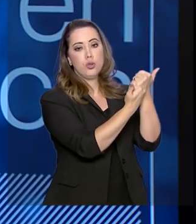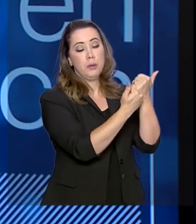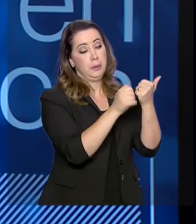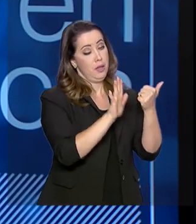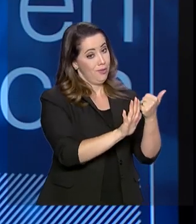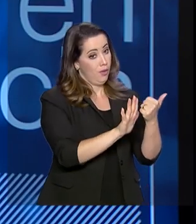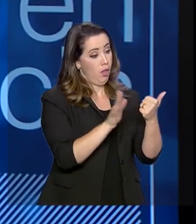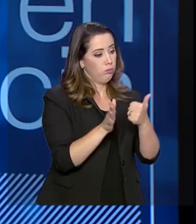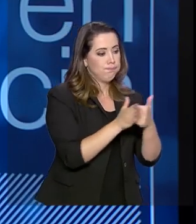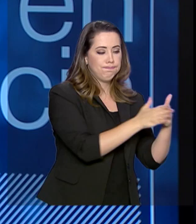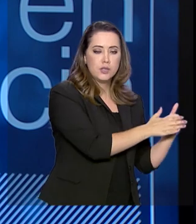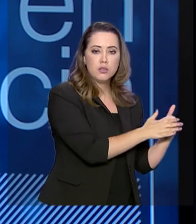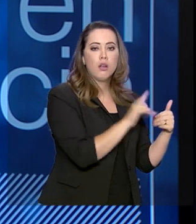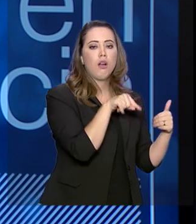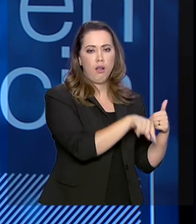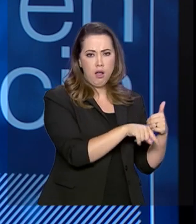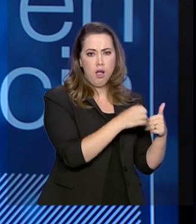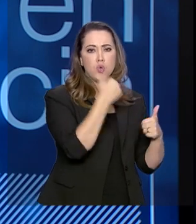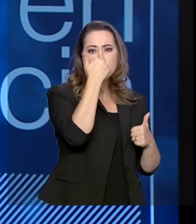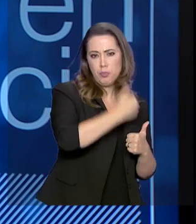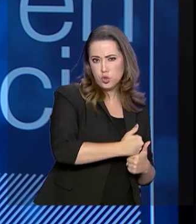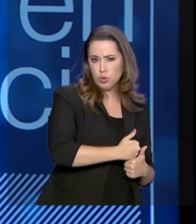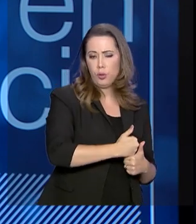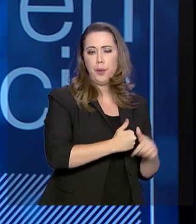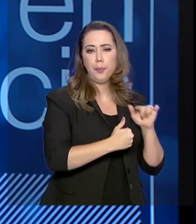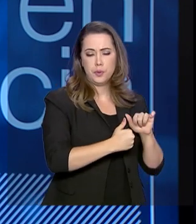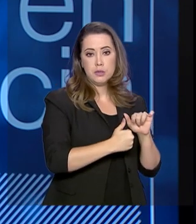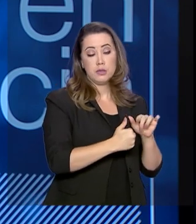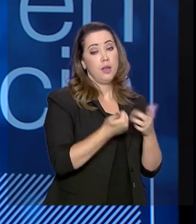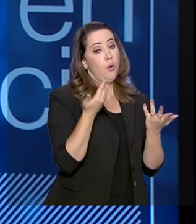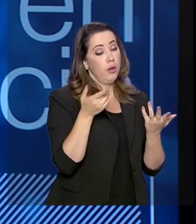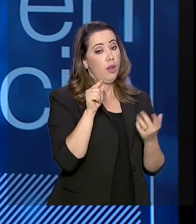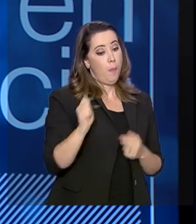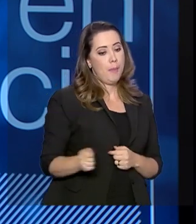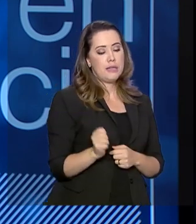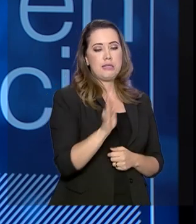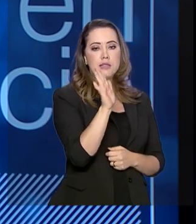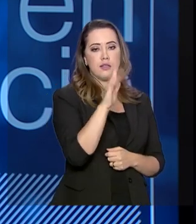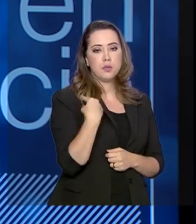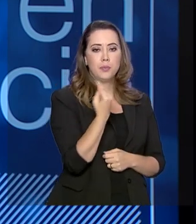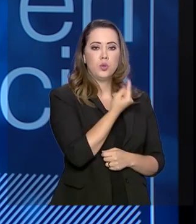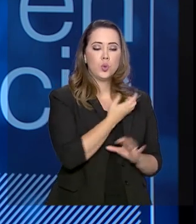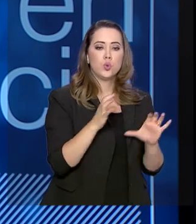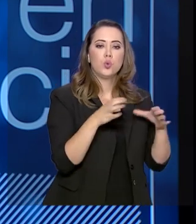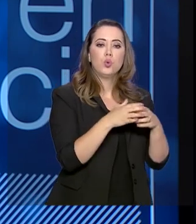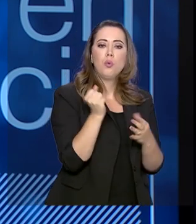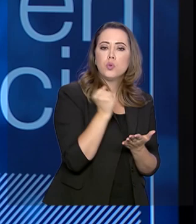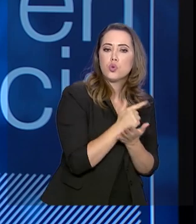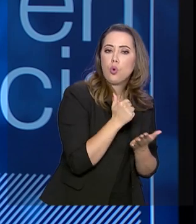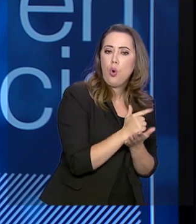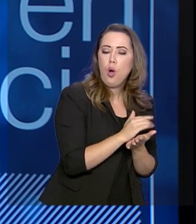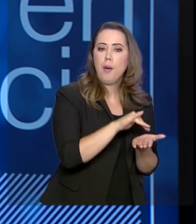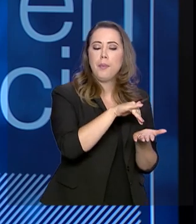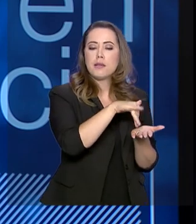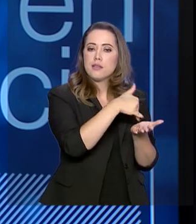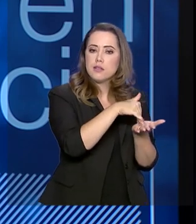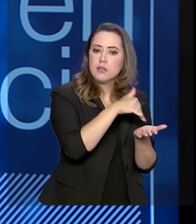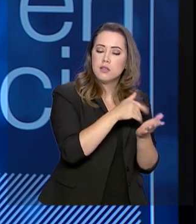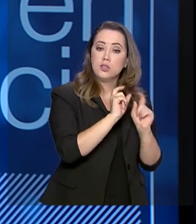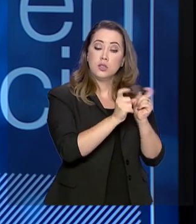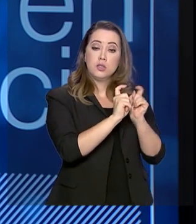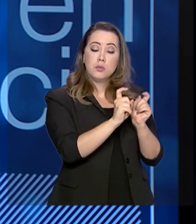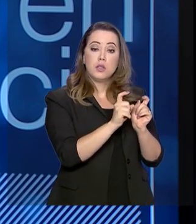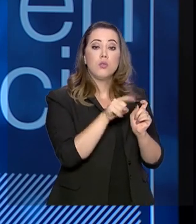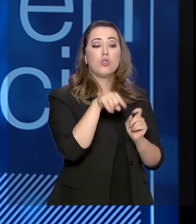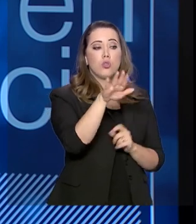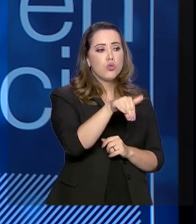serviço oferecido de forma transversal. É uma licitação feita pela nossa central de compras na Secretaria de Gestão, que